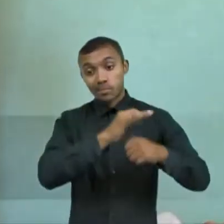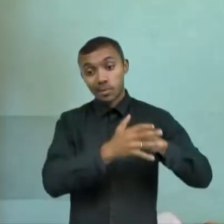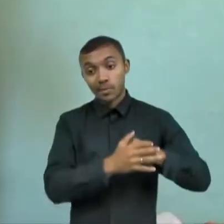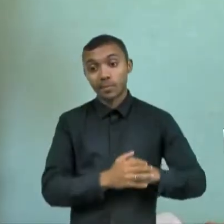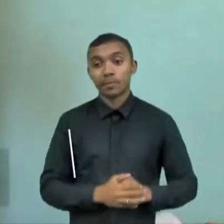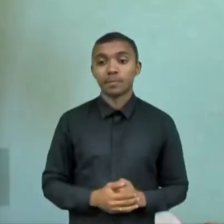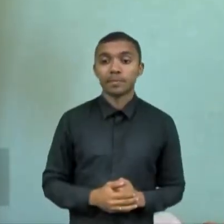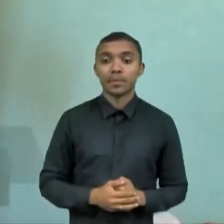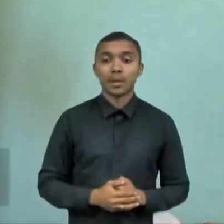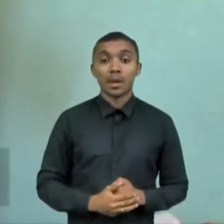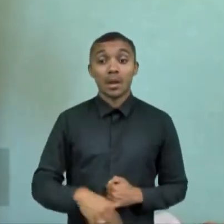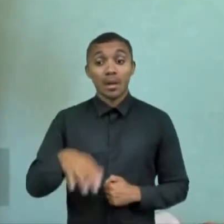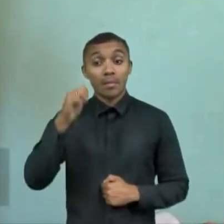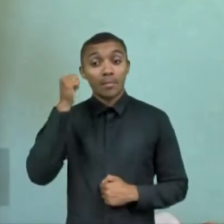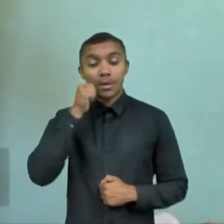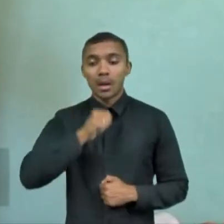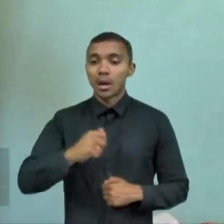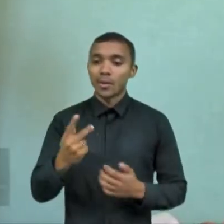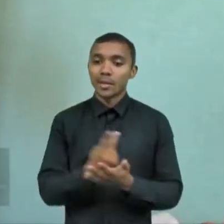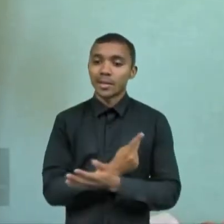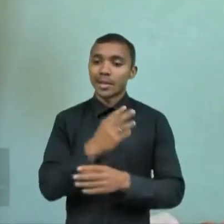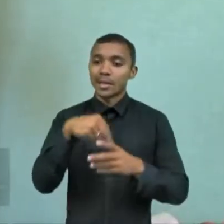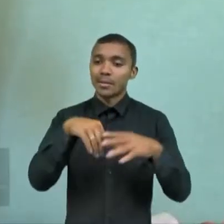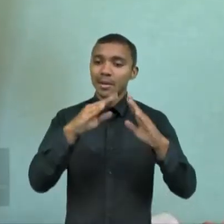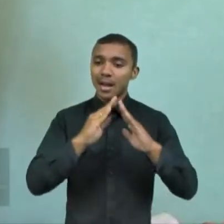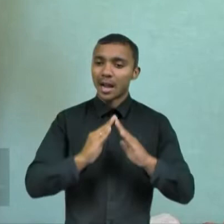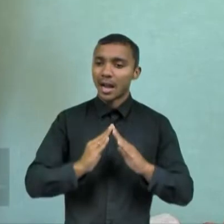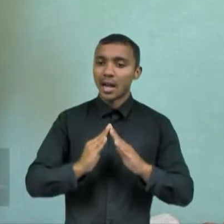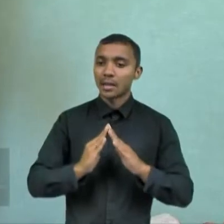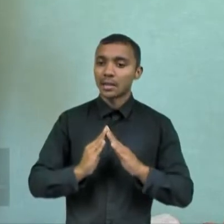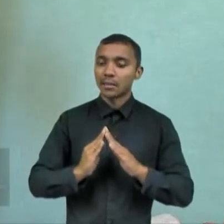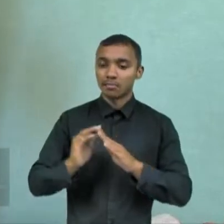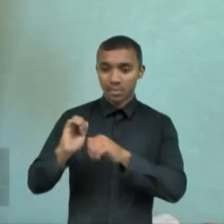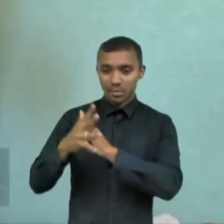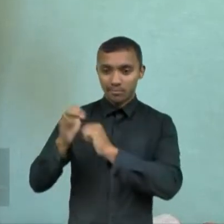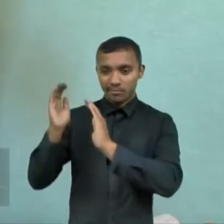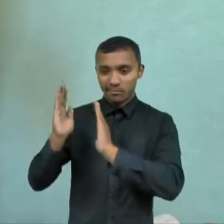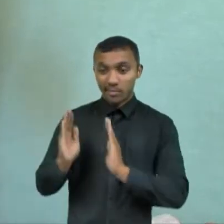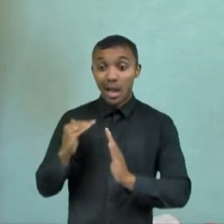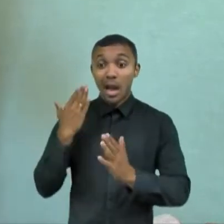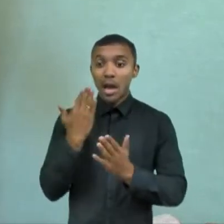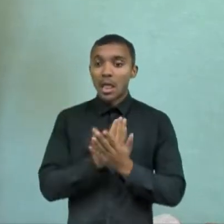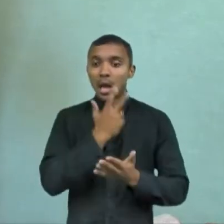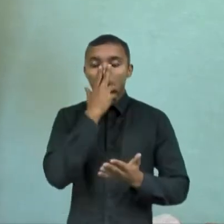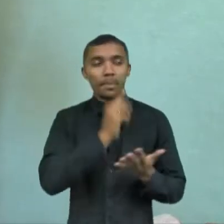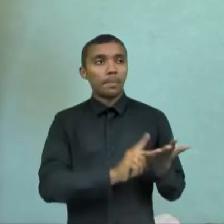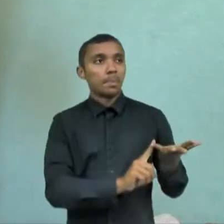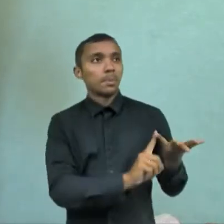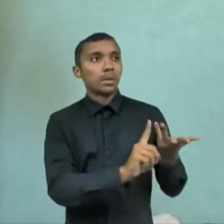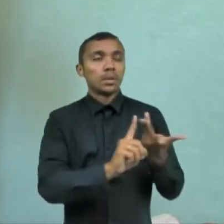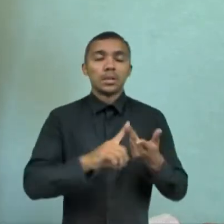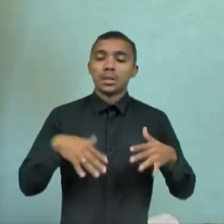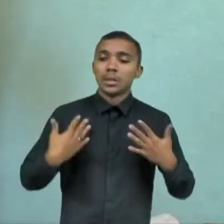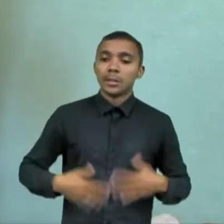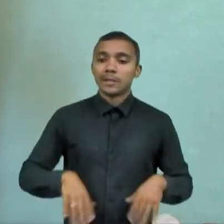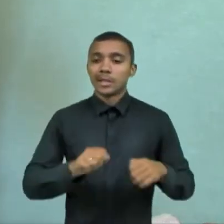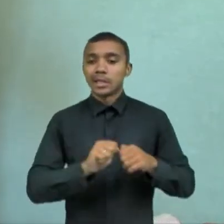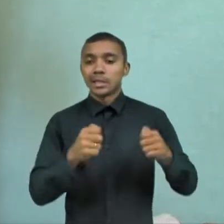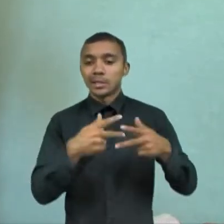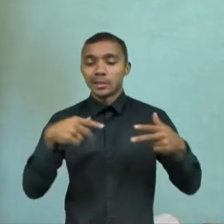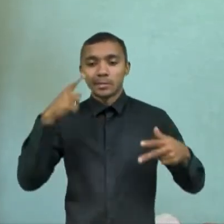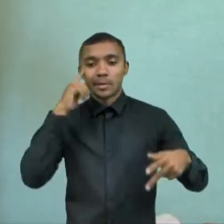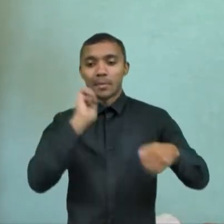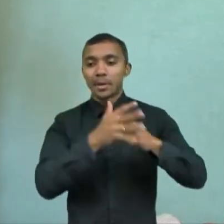acumularam muitas funções durante a pandemia. Elas, na verdade, acumulam. E aí, durante a pandemia, isso se tornou mais notável,